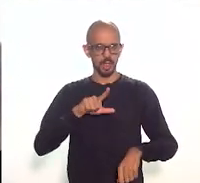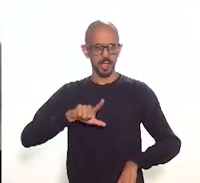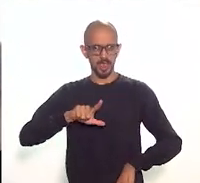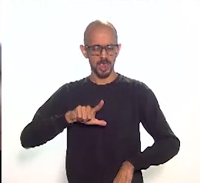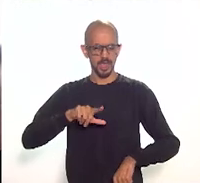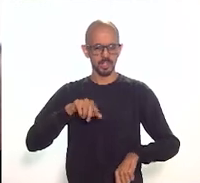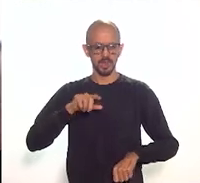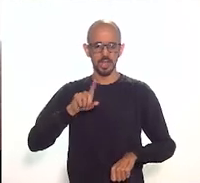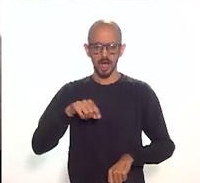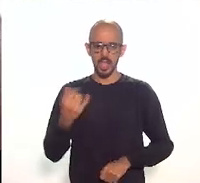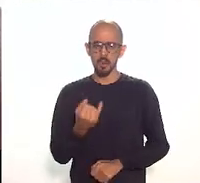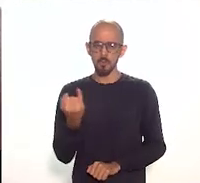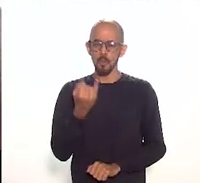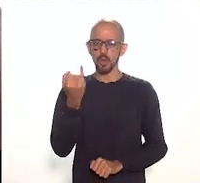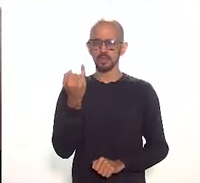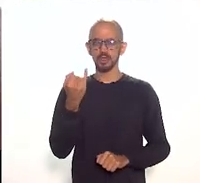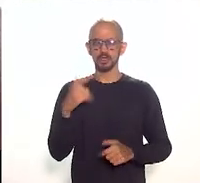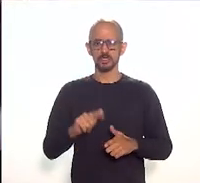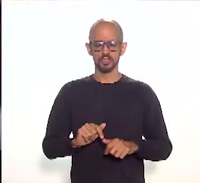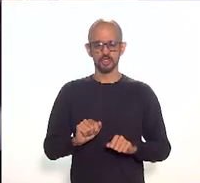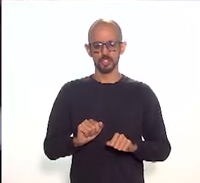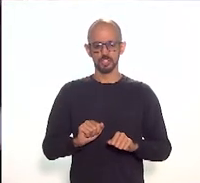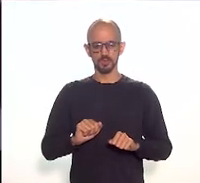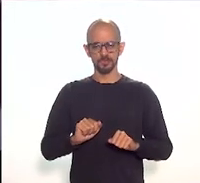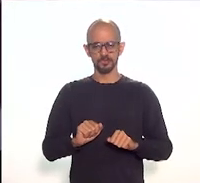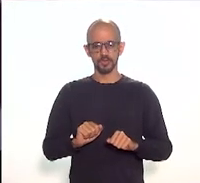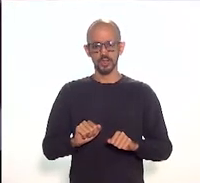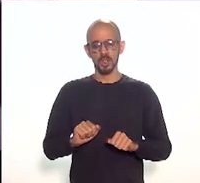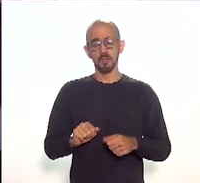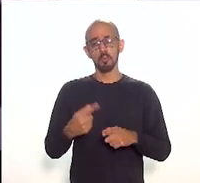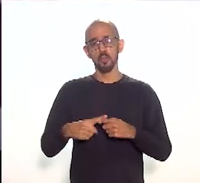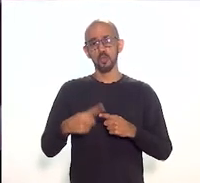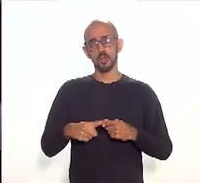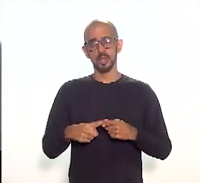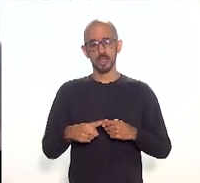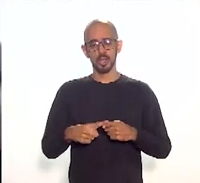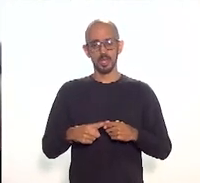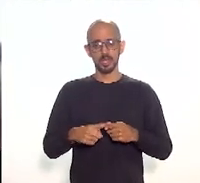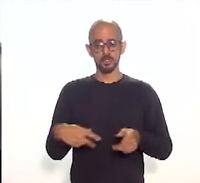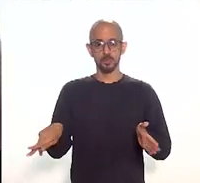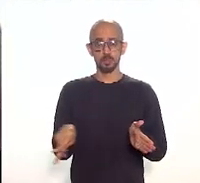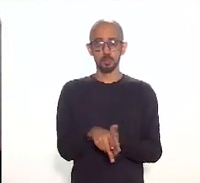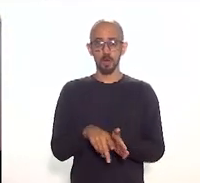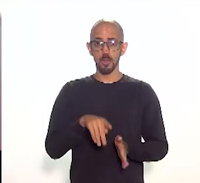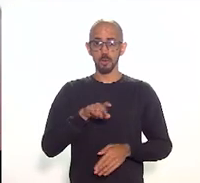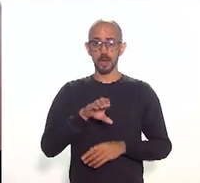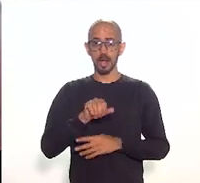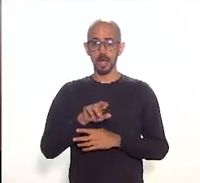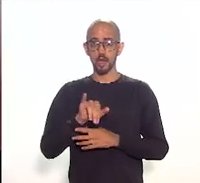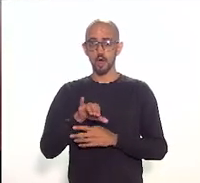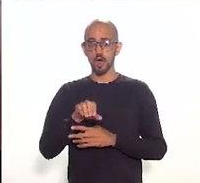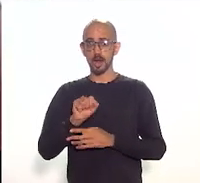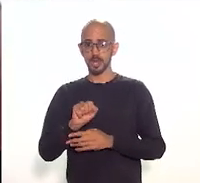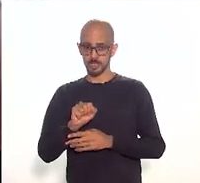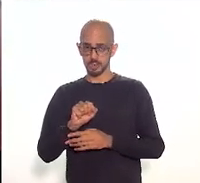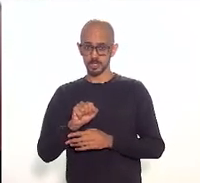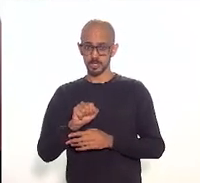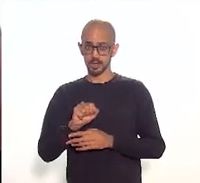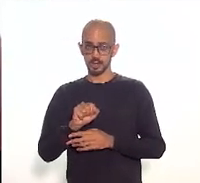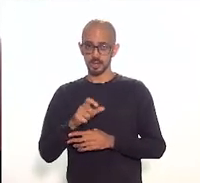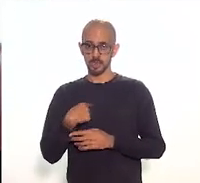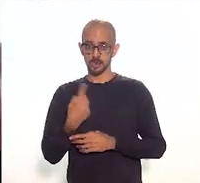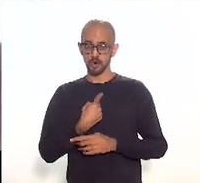importantíssimo, pouco divulgado para o turista e para o próprio Carioca. Então, estamos aqui à